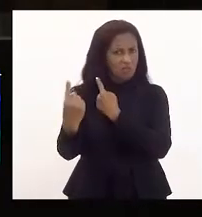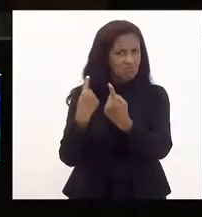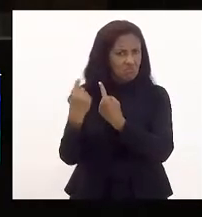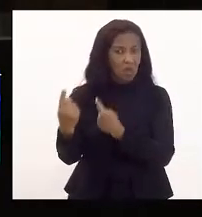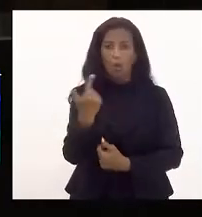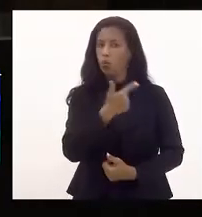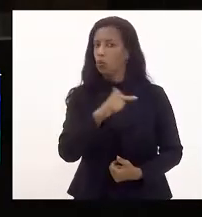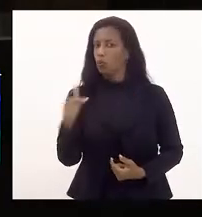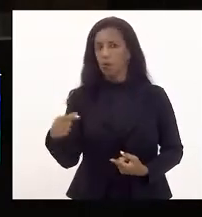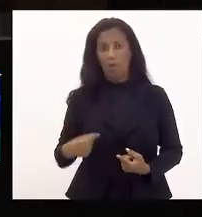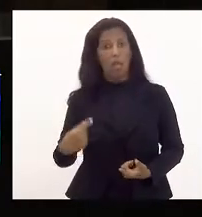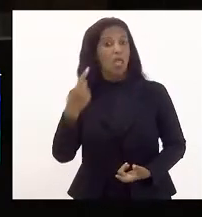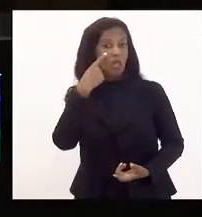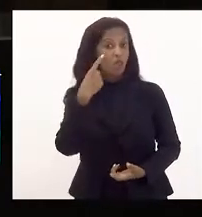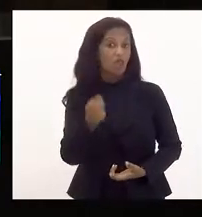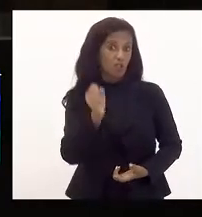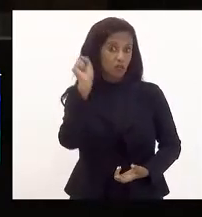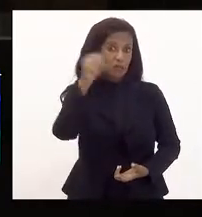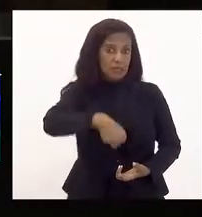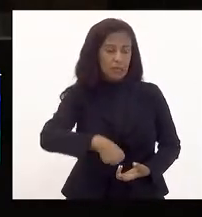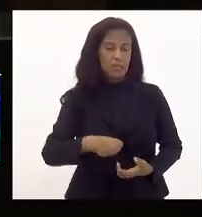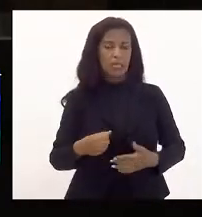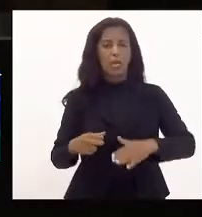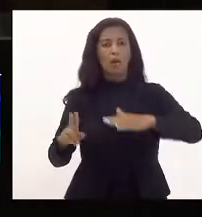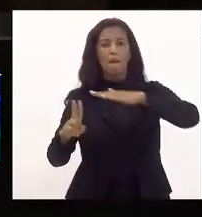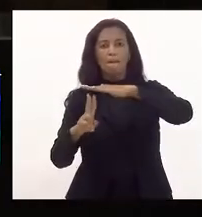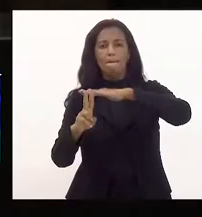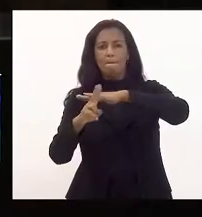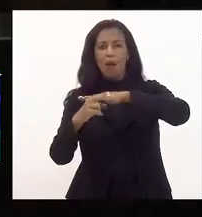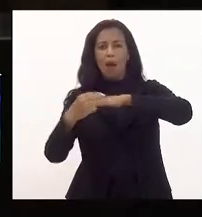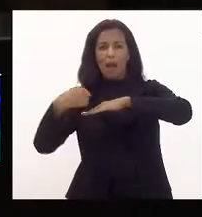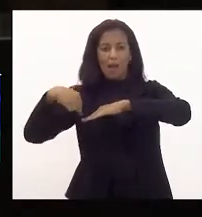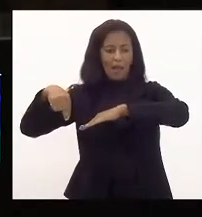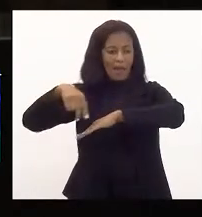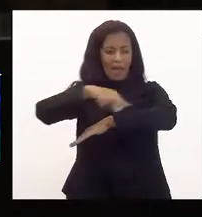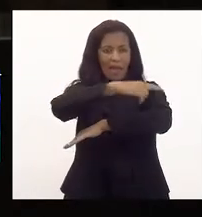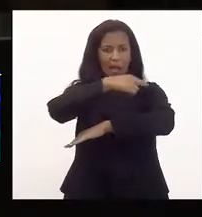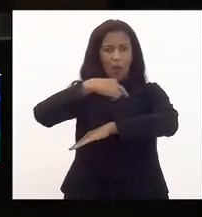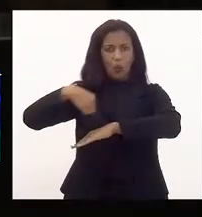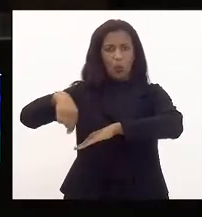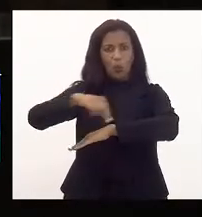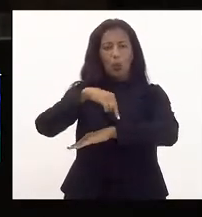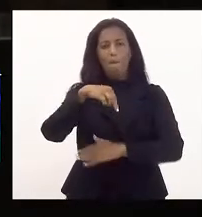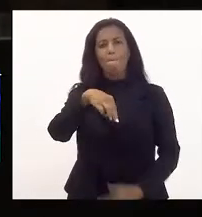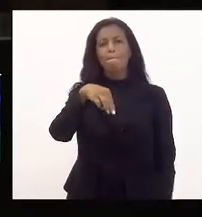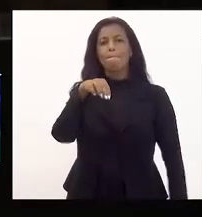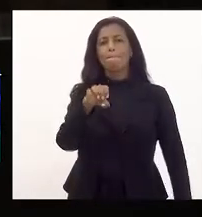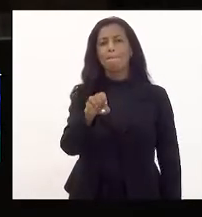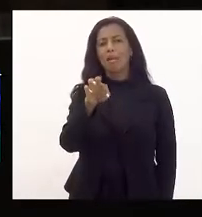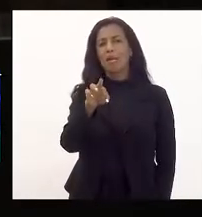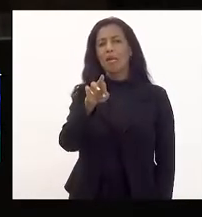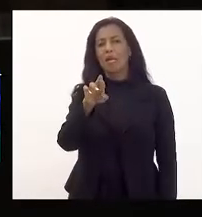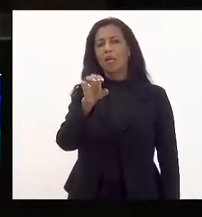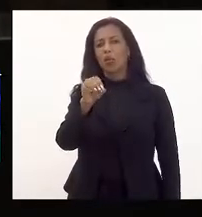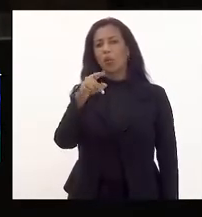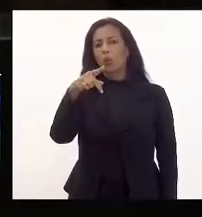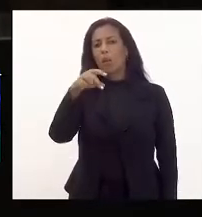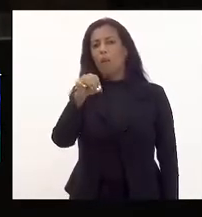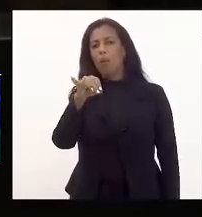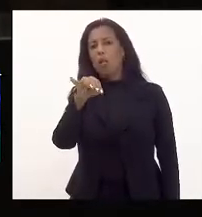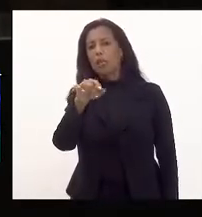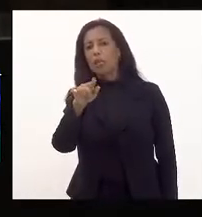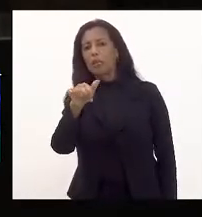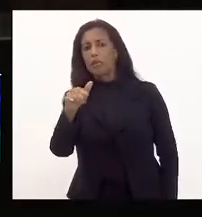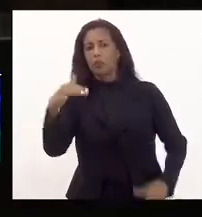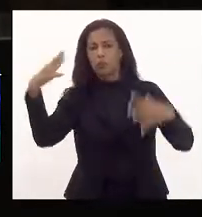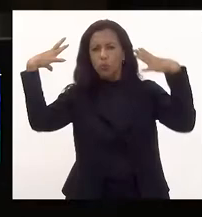vejo, sim, aquela obra do Arco Metropolitano que não tem iluminação nenhuma, está tudo apagado, tudo nas escuras. E a população